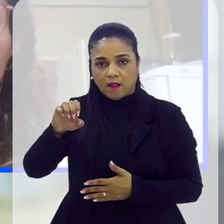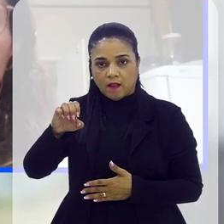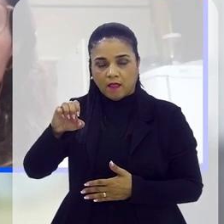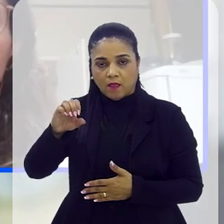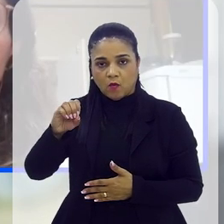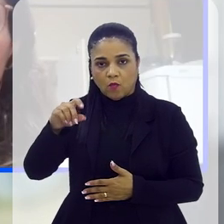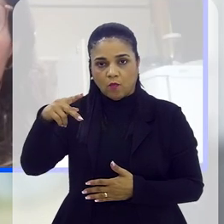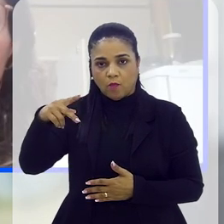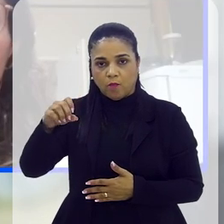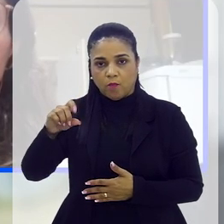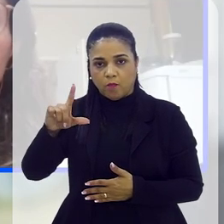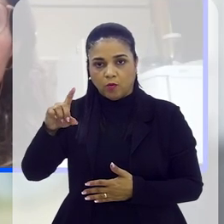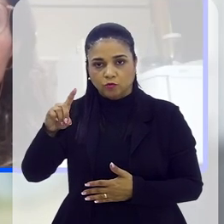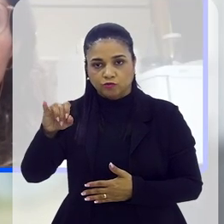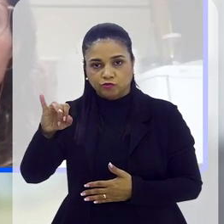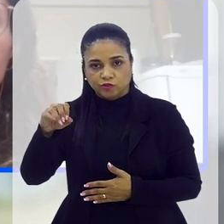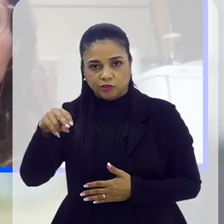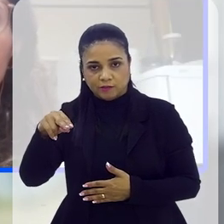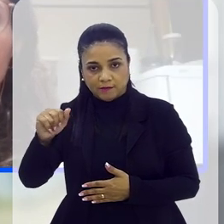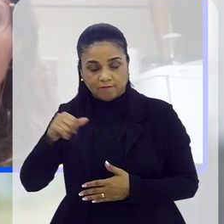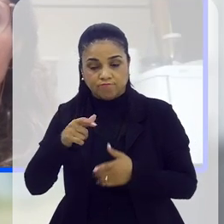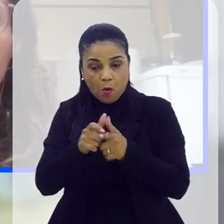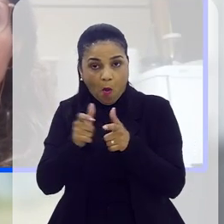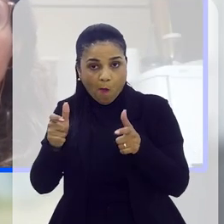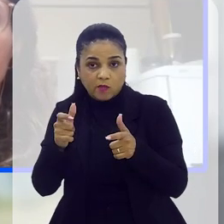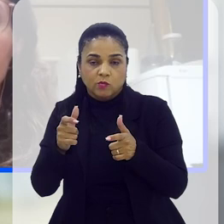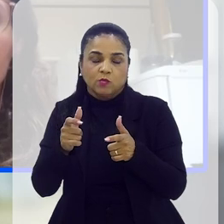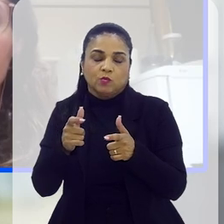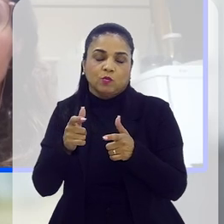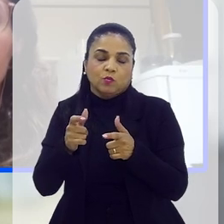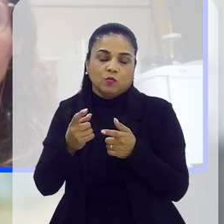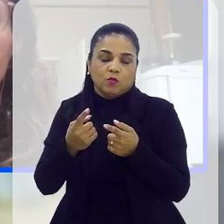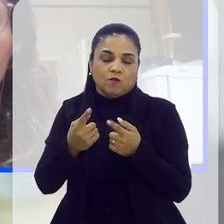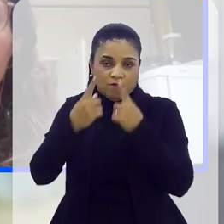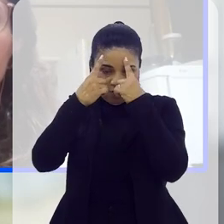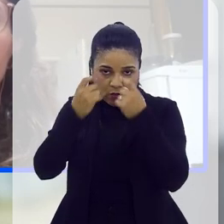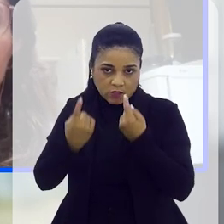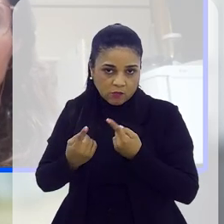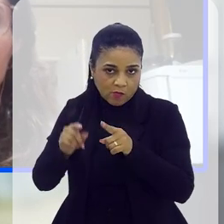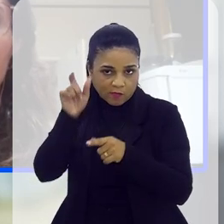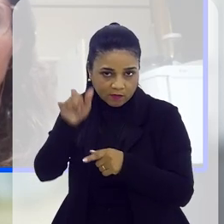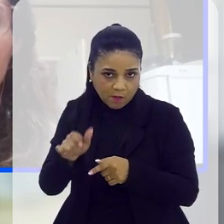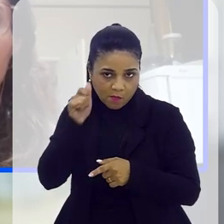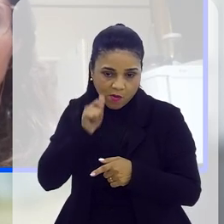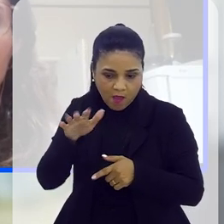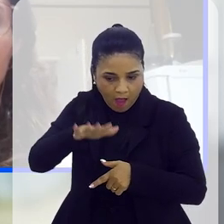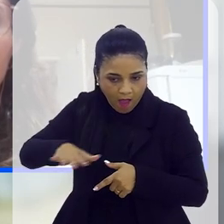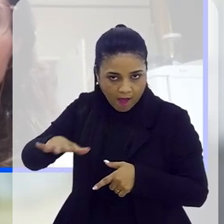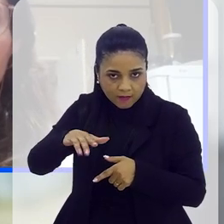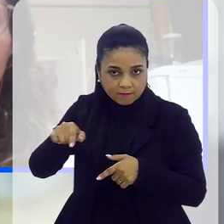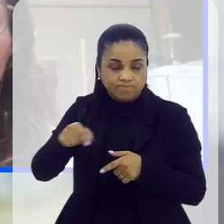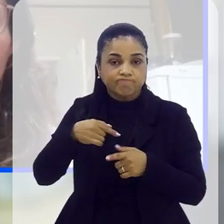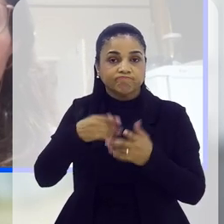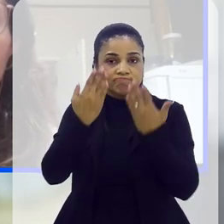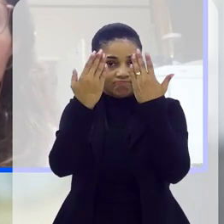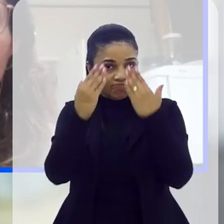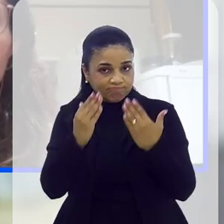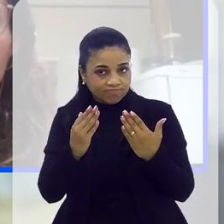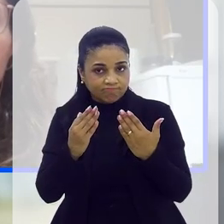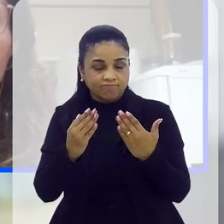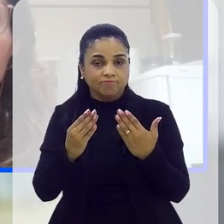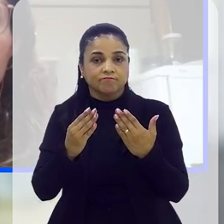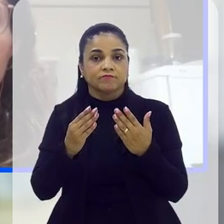considerando aí esse aumento desse número de casos. E pode ter absoluta certeza que nas análises que serão